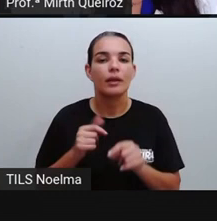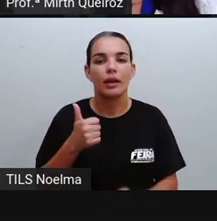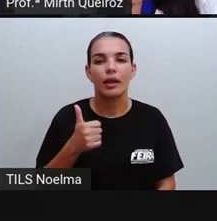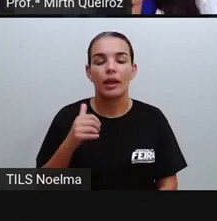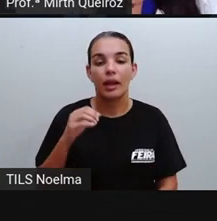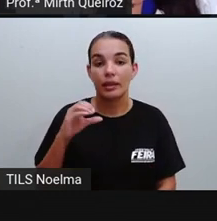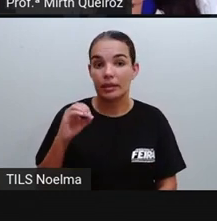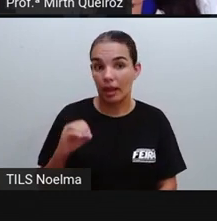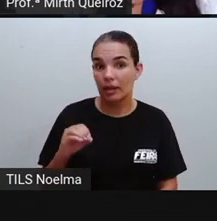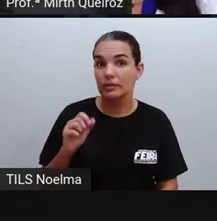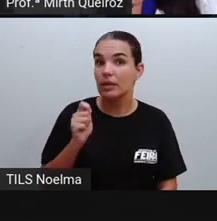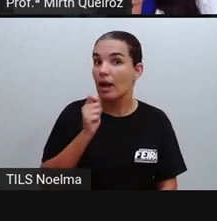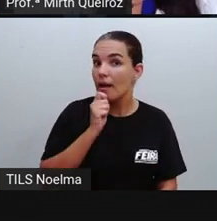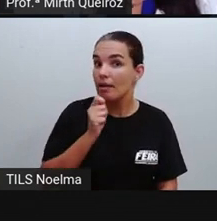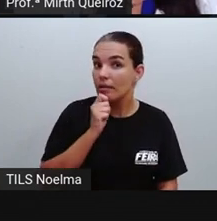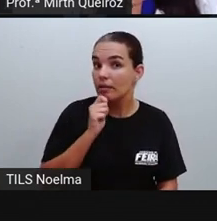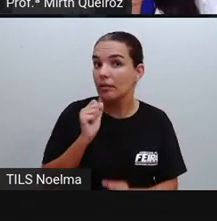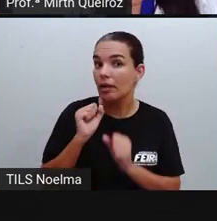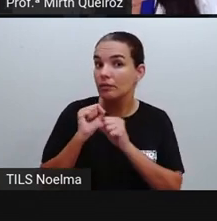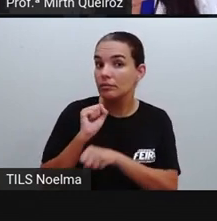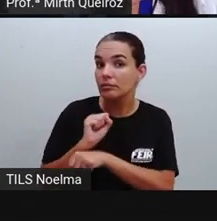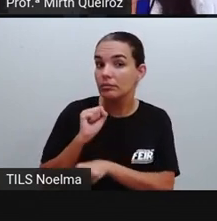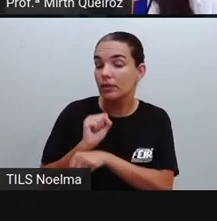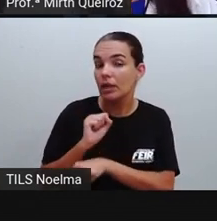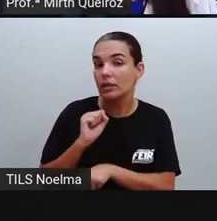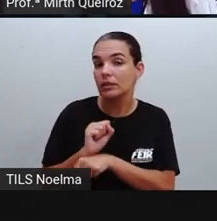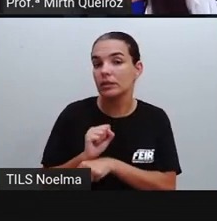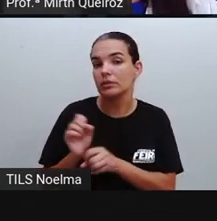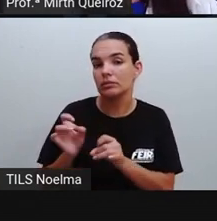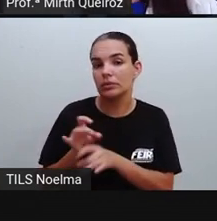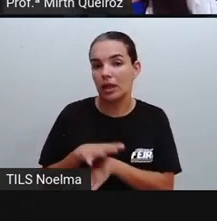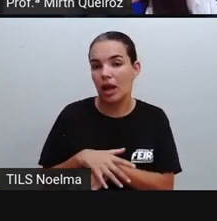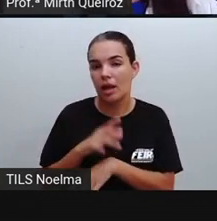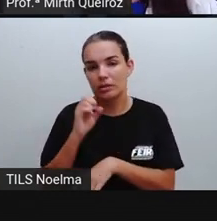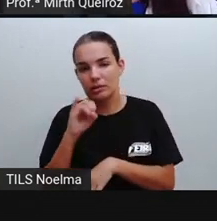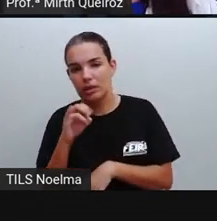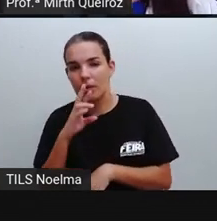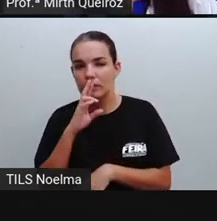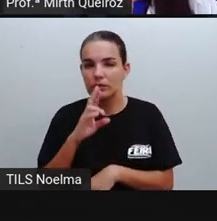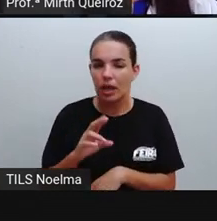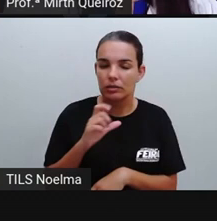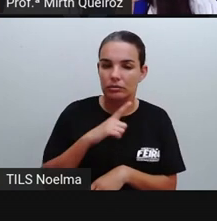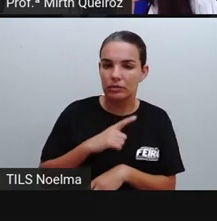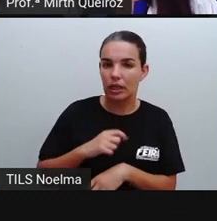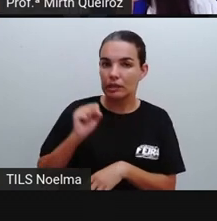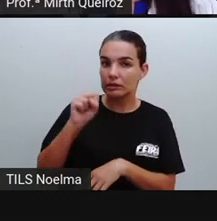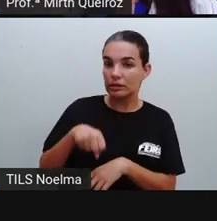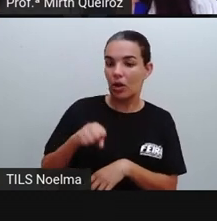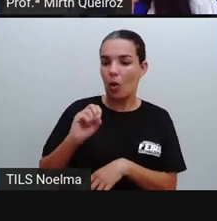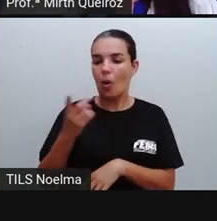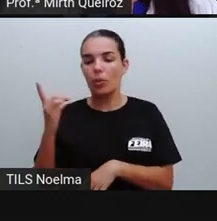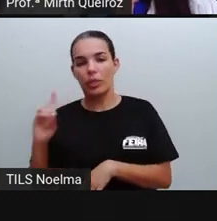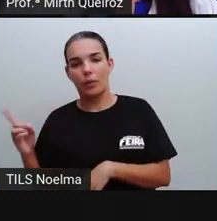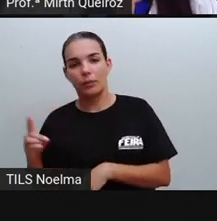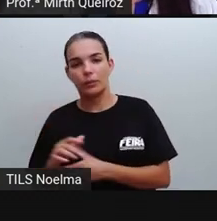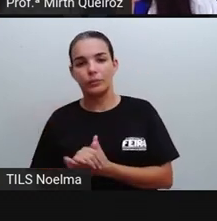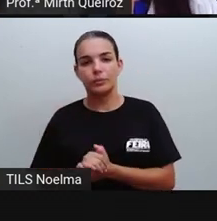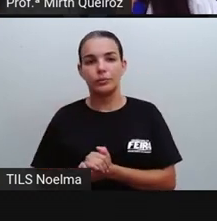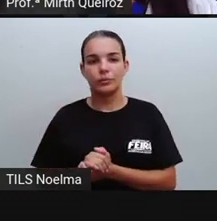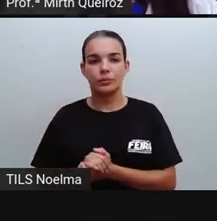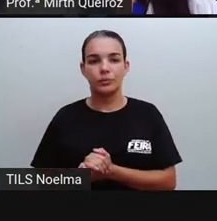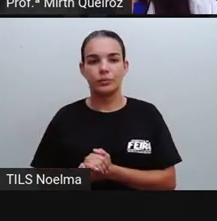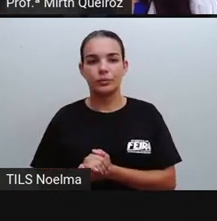casos que estão esperando aí, neste caso, o encerramento, que é o resultado. E quantos, neste caso, foram